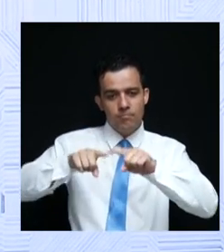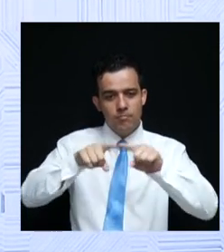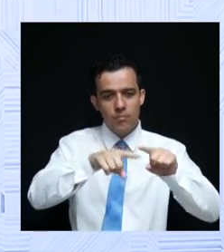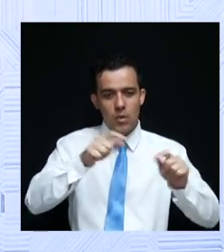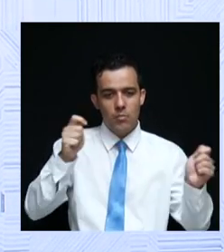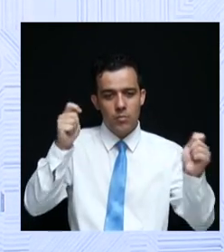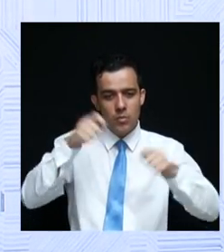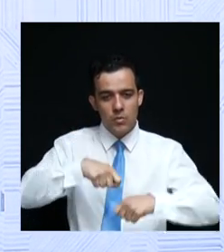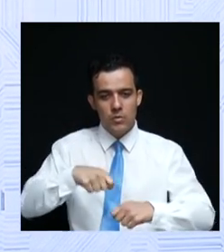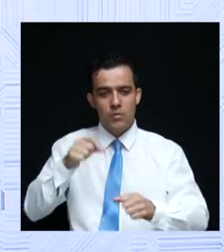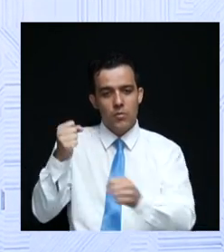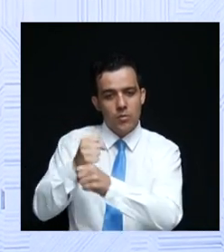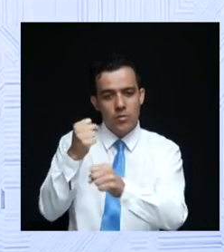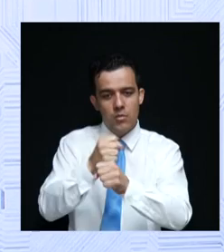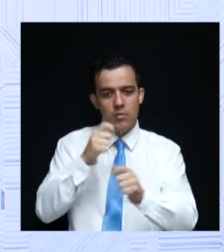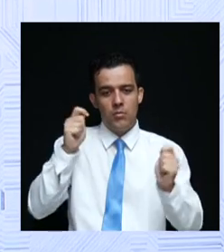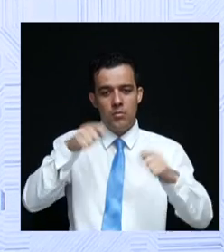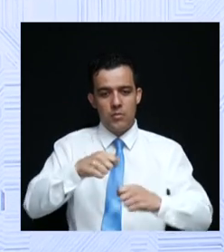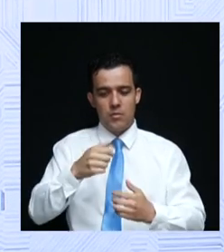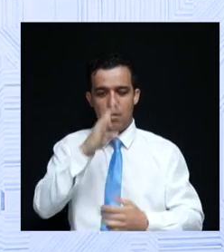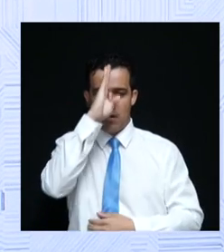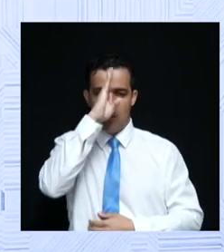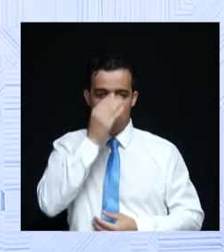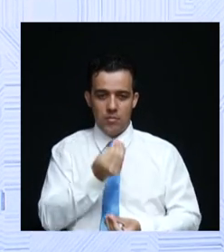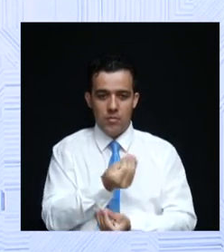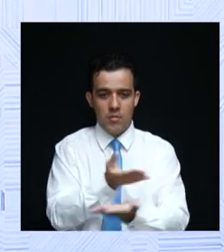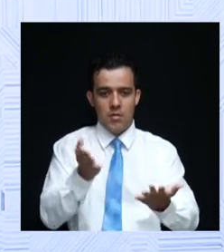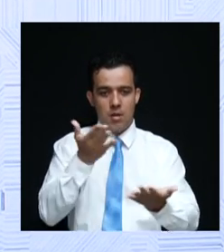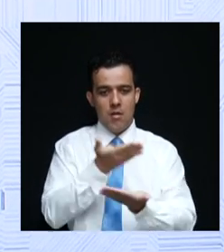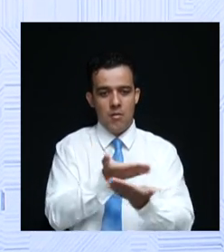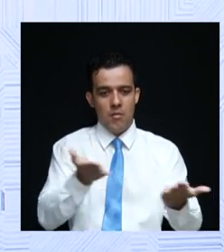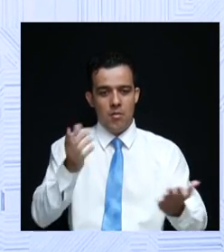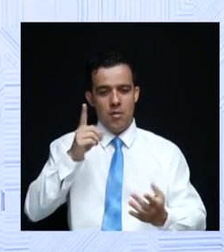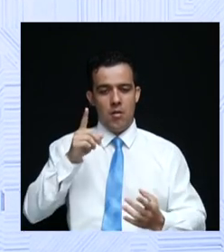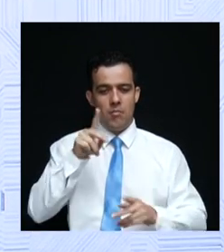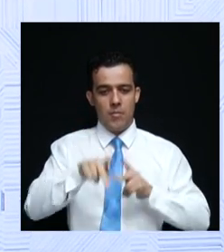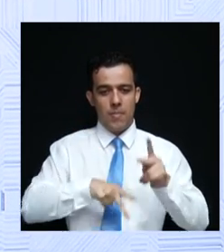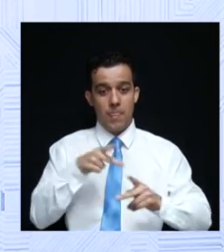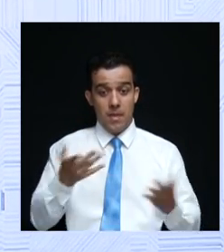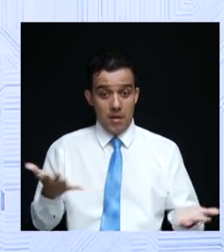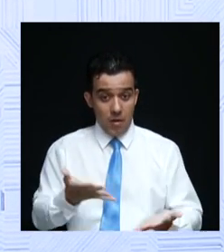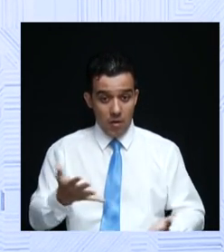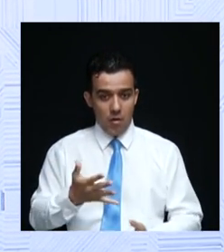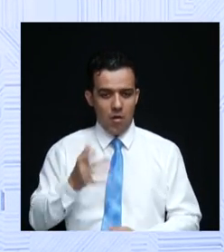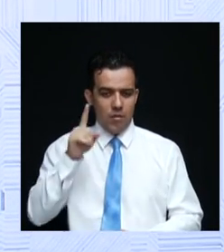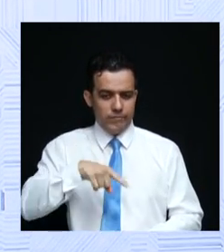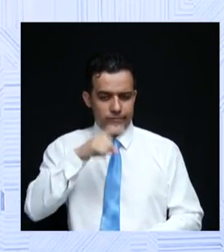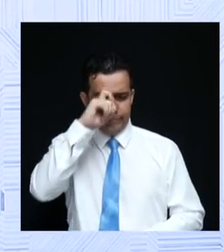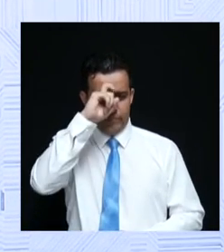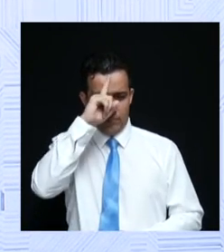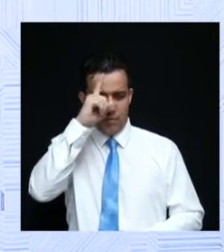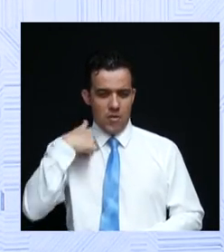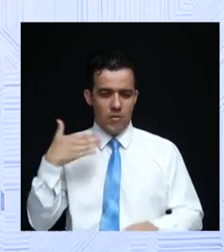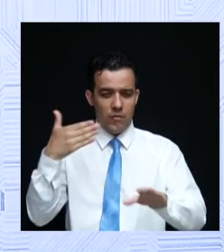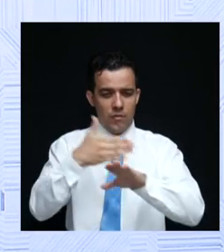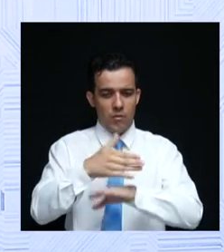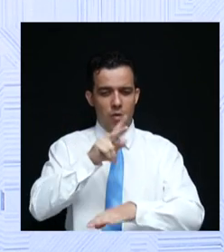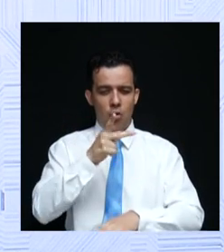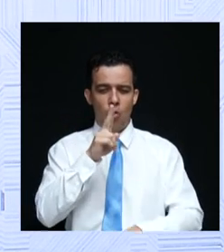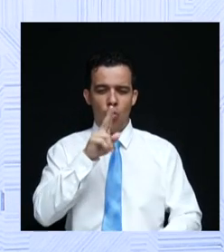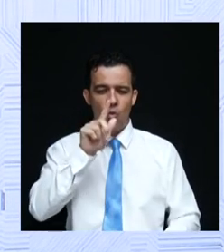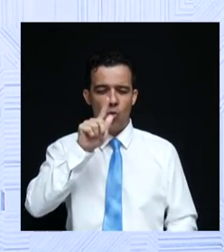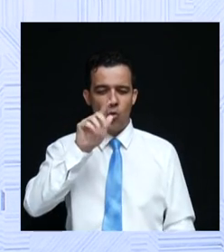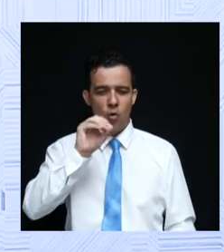saúde gratuita à população. Aqueles que estão nos hospitais agora, lá no Gol, onde eu fui atendido, no Hugo, no